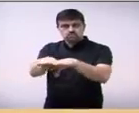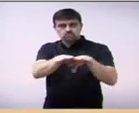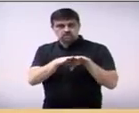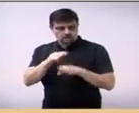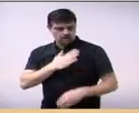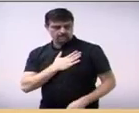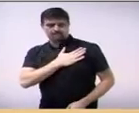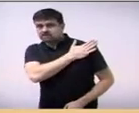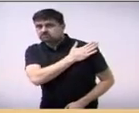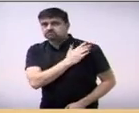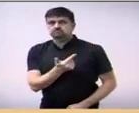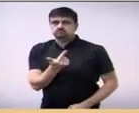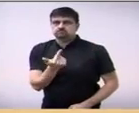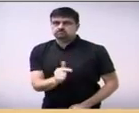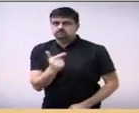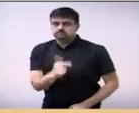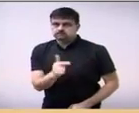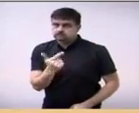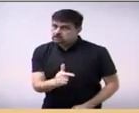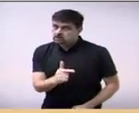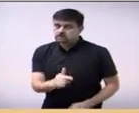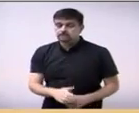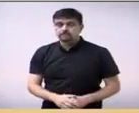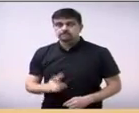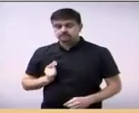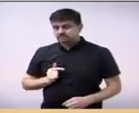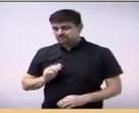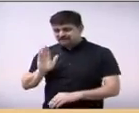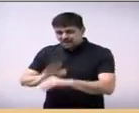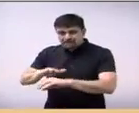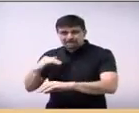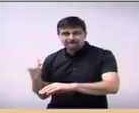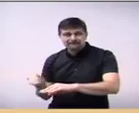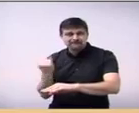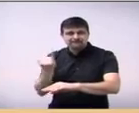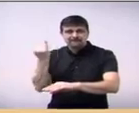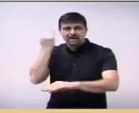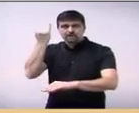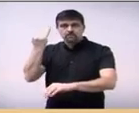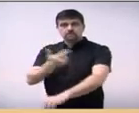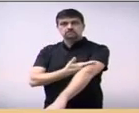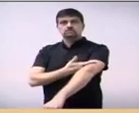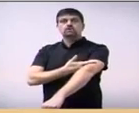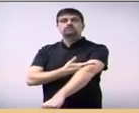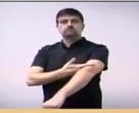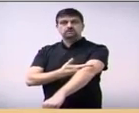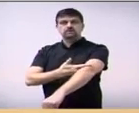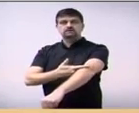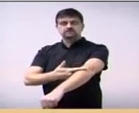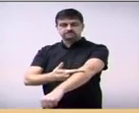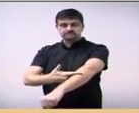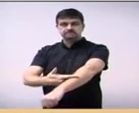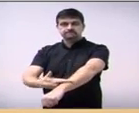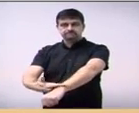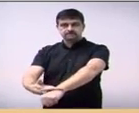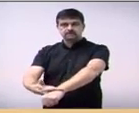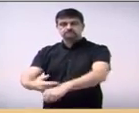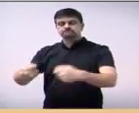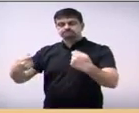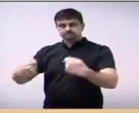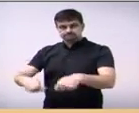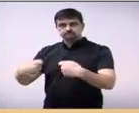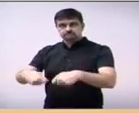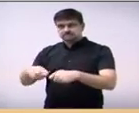sem preconceito, mas, acima de tudo, com muito respeito. Respeito às